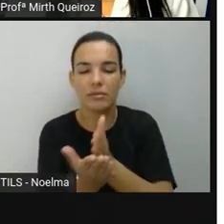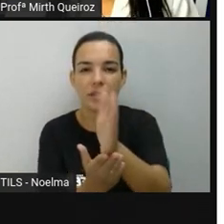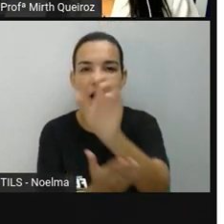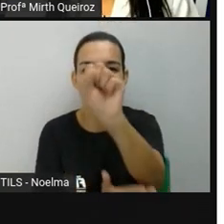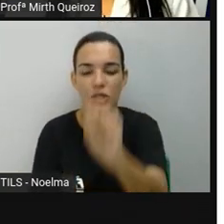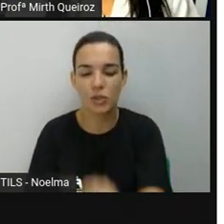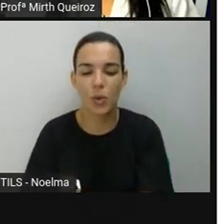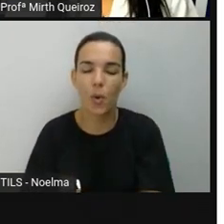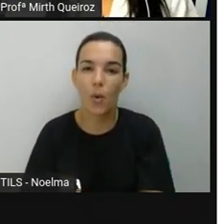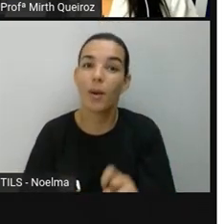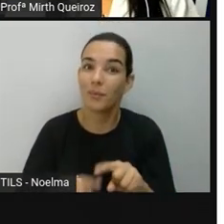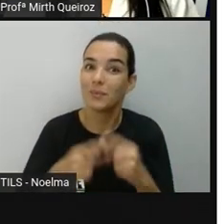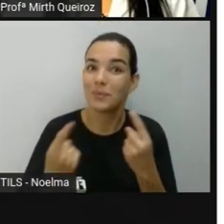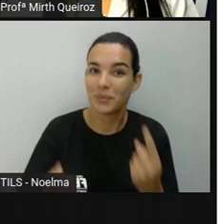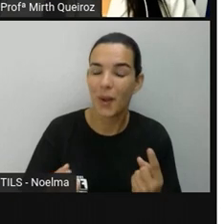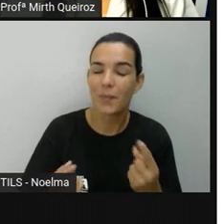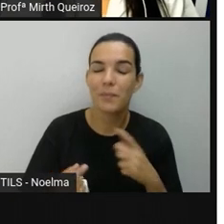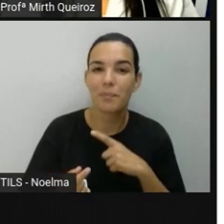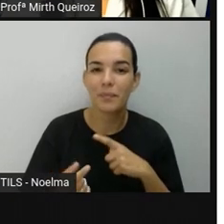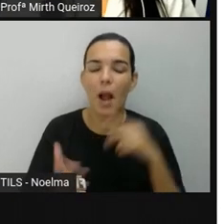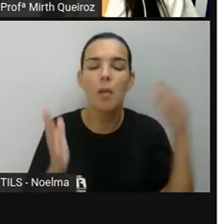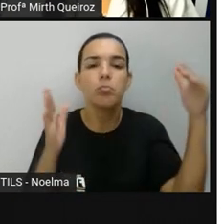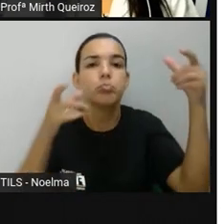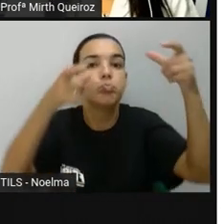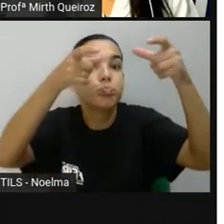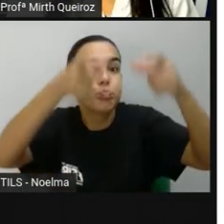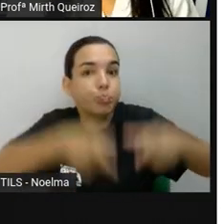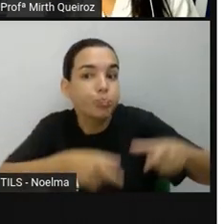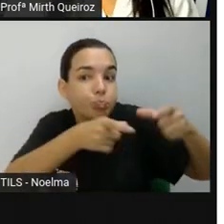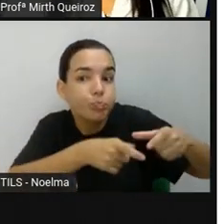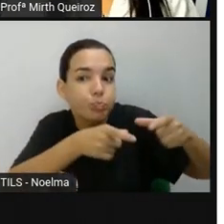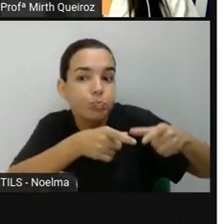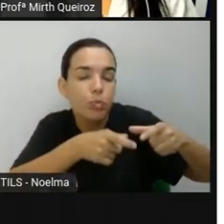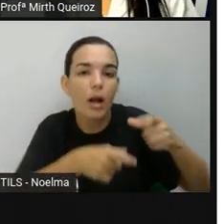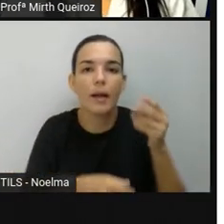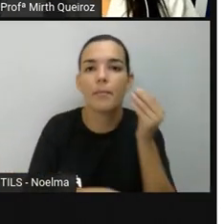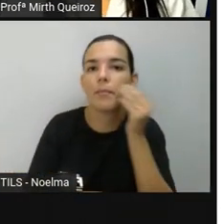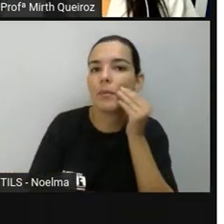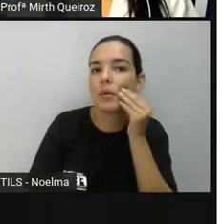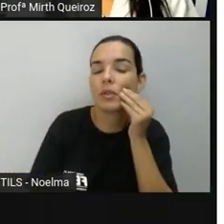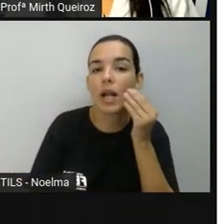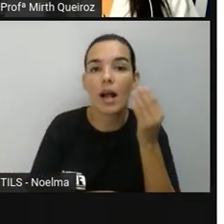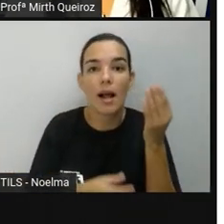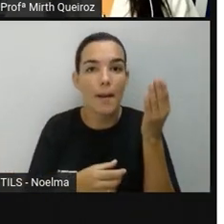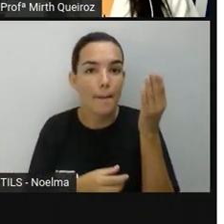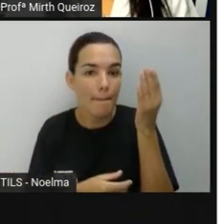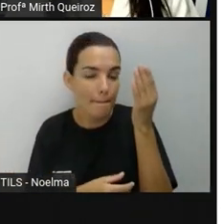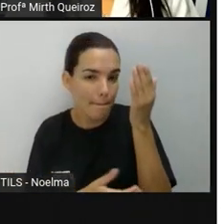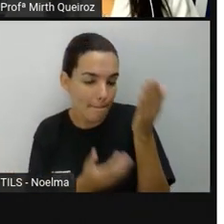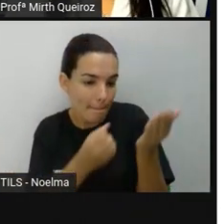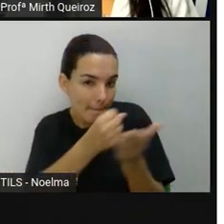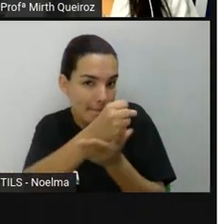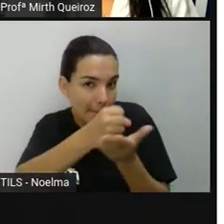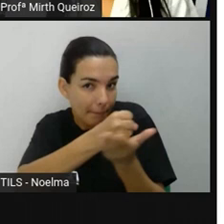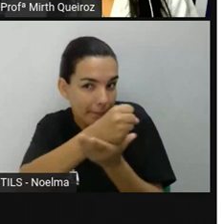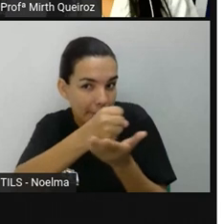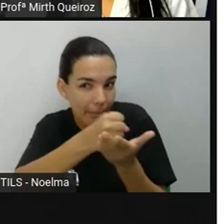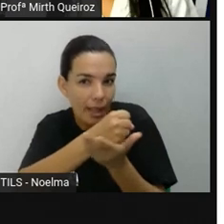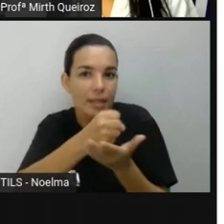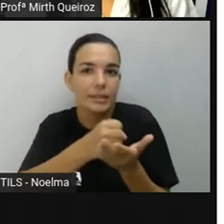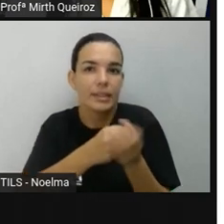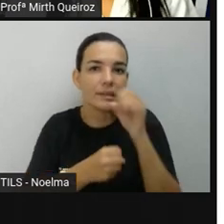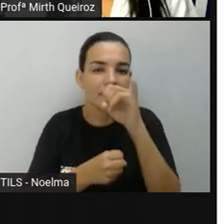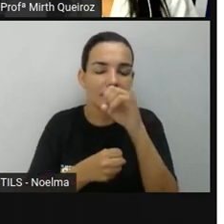Então, são pontos que vão servir de referência quando a gente vai se